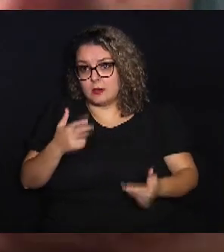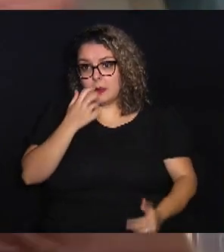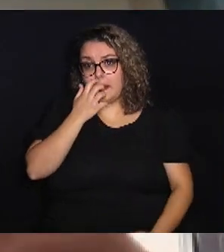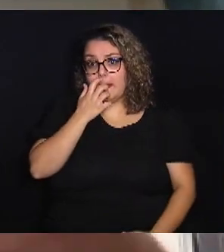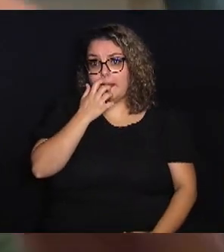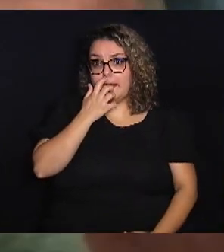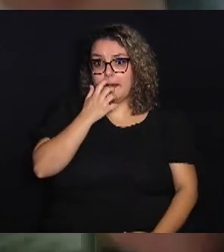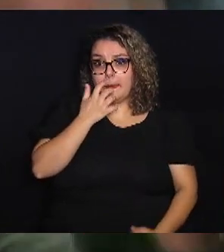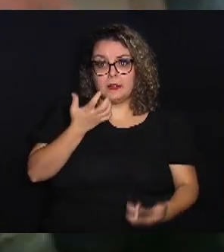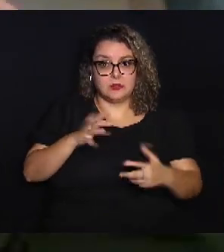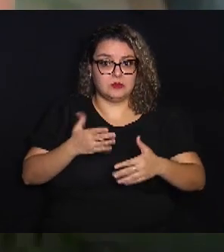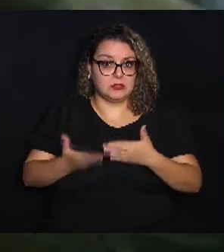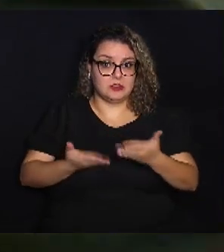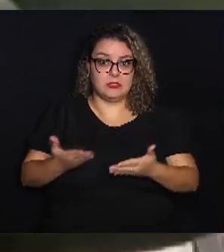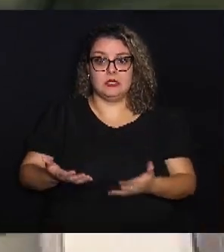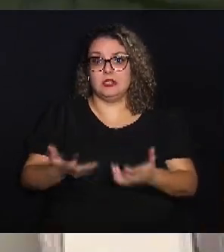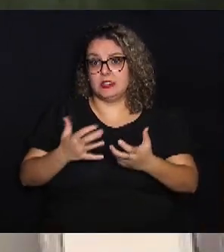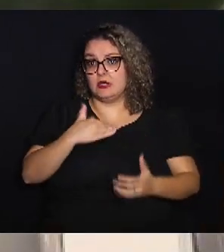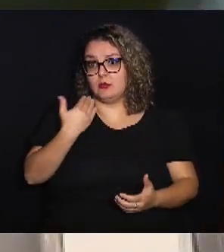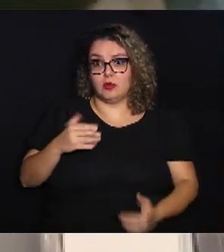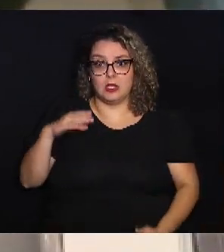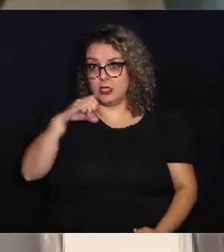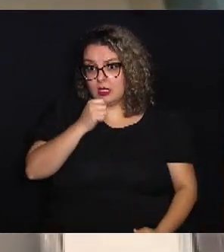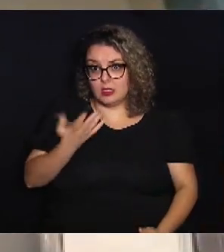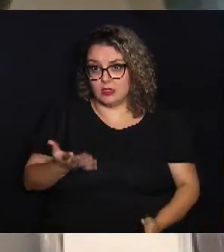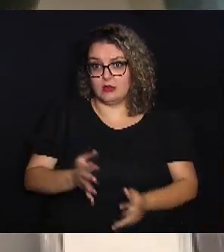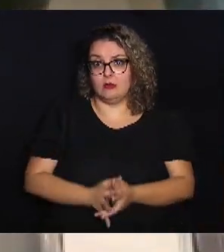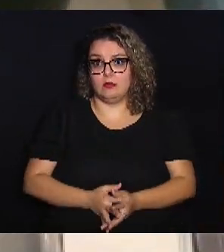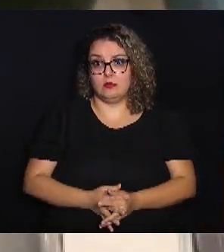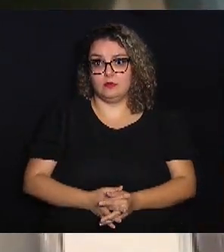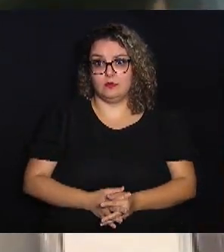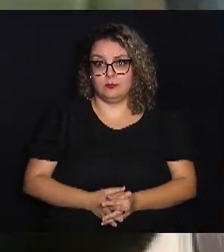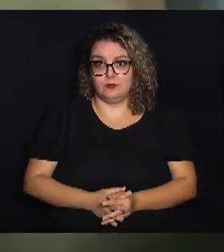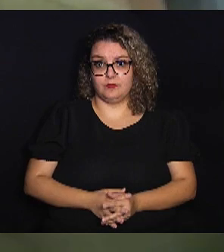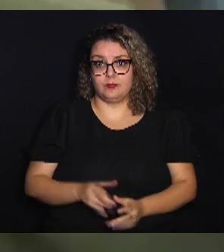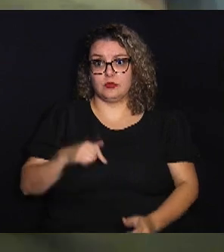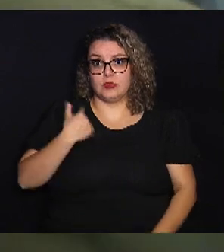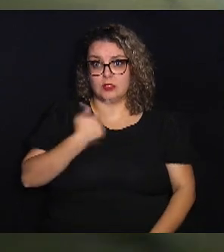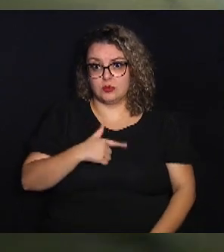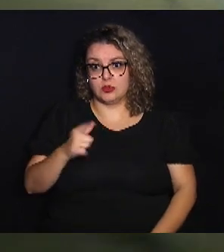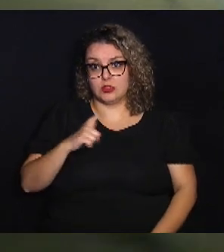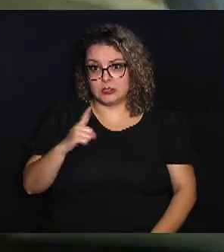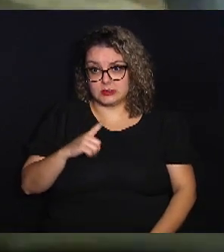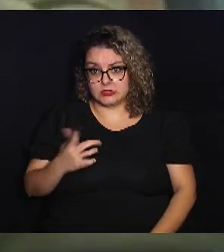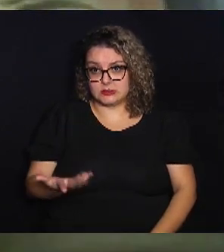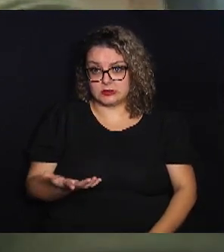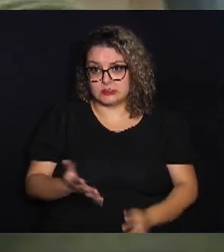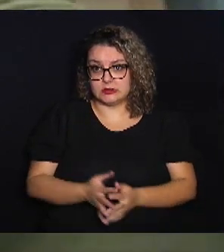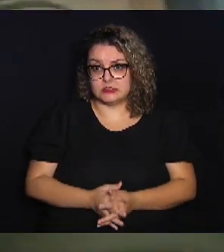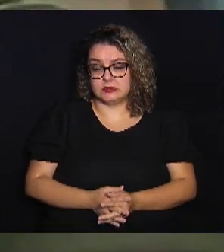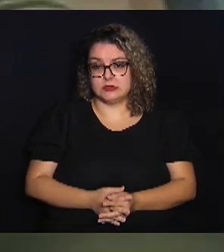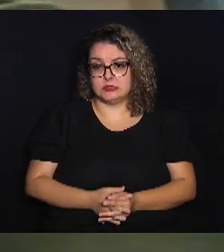coisas, não quer fazer o tratamento, quer morrer logo, né? Então, nós temos que